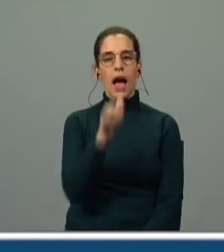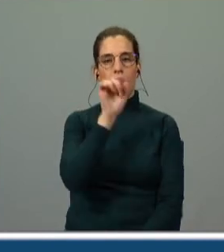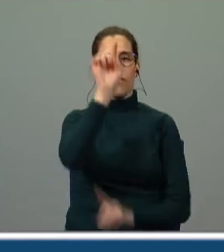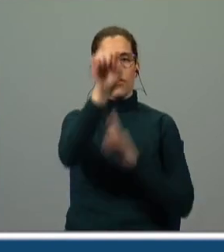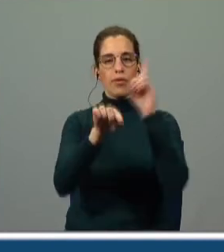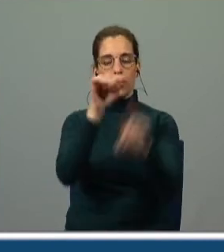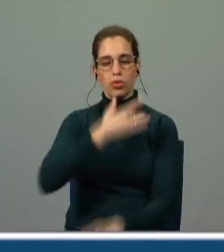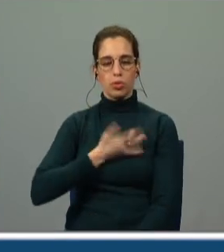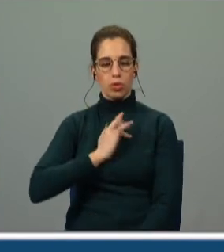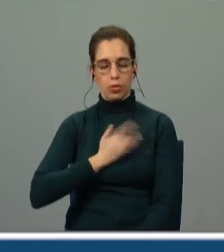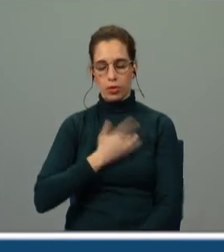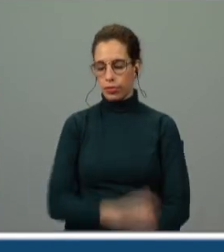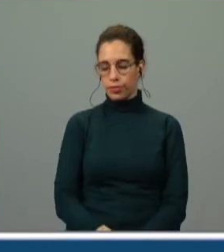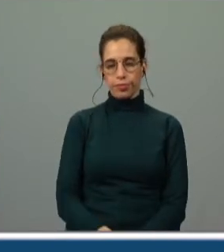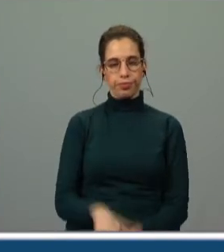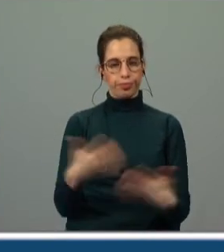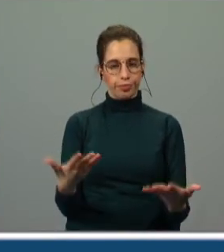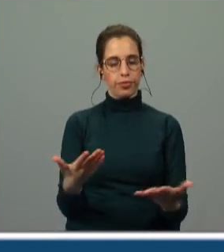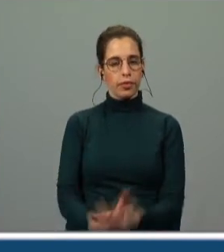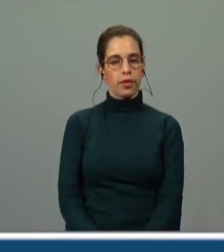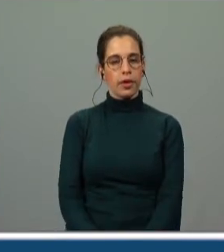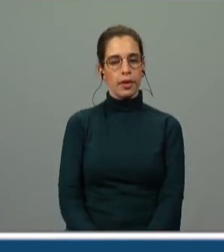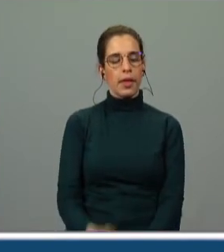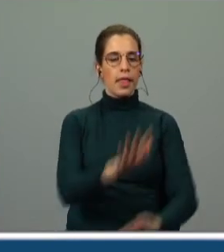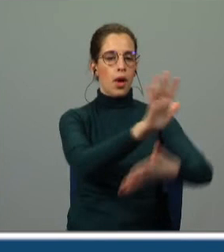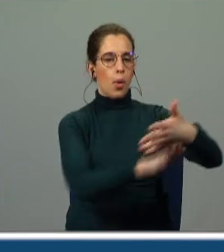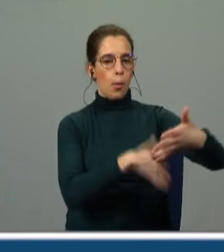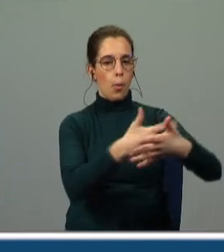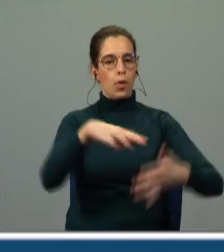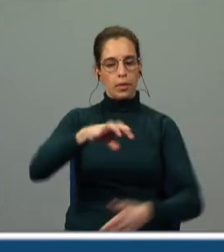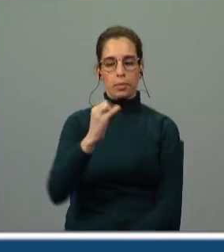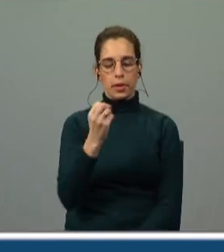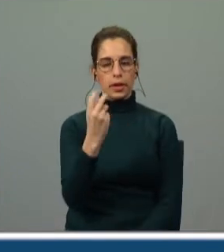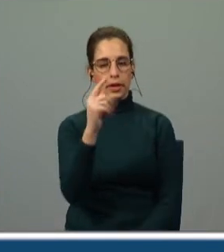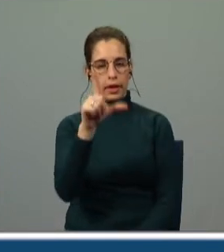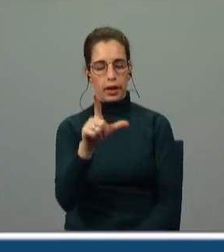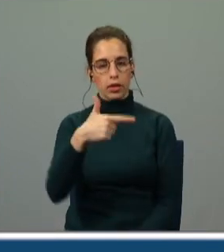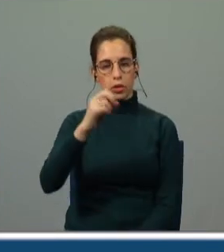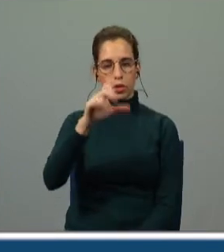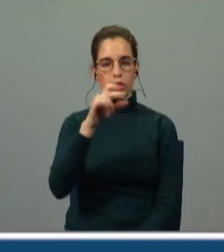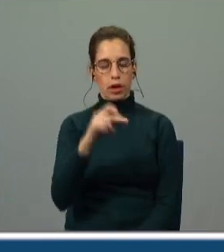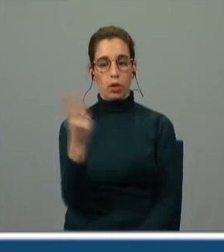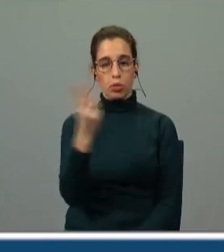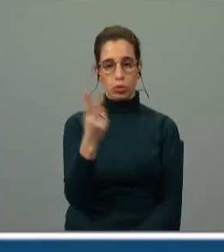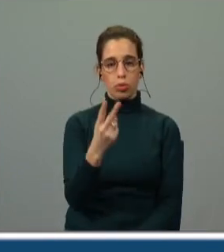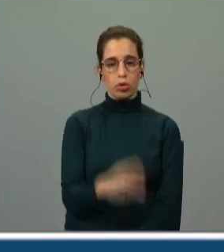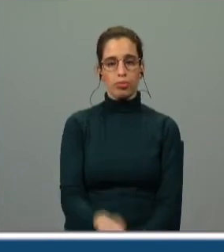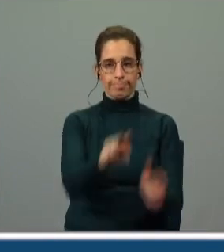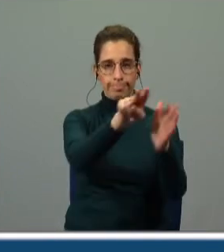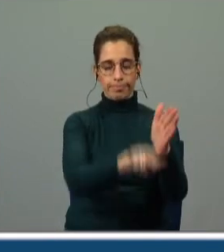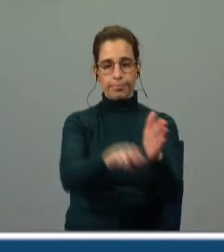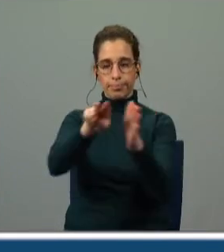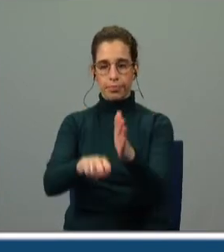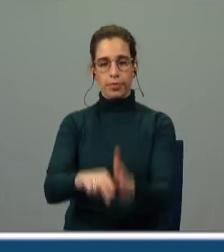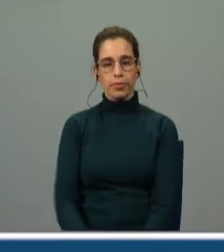amores e temos então o poema de Miguel Torga temos ali os dois tumos que estão frente a frente no museu no